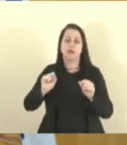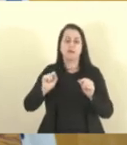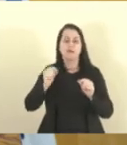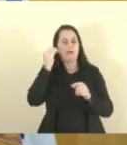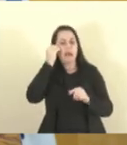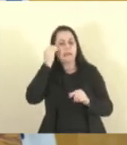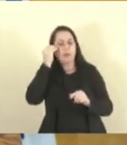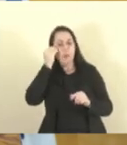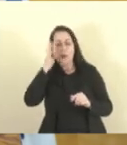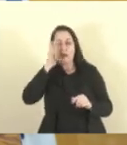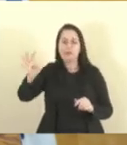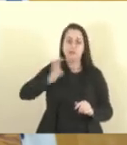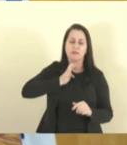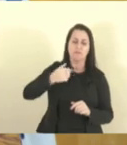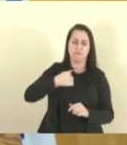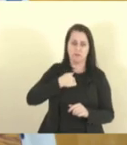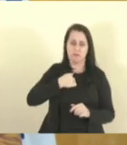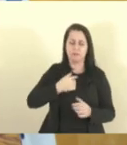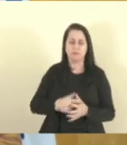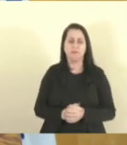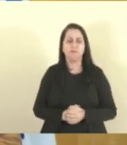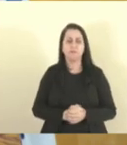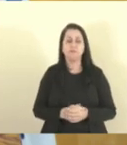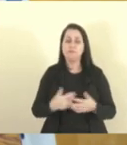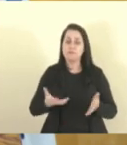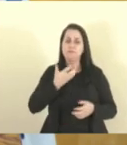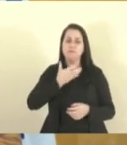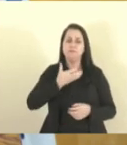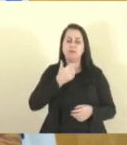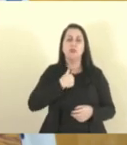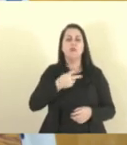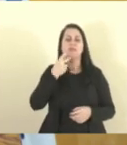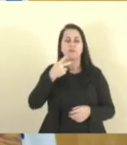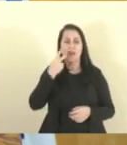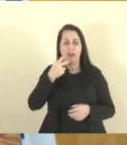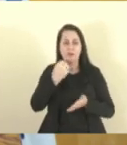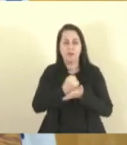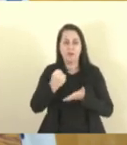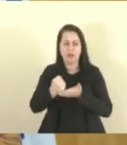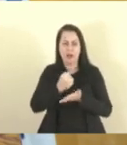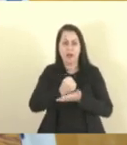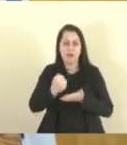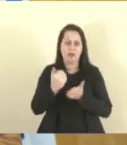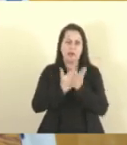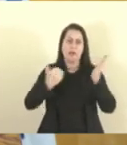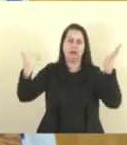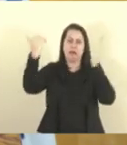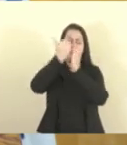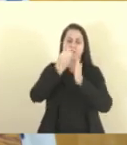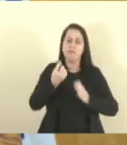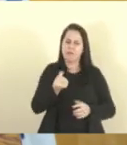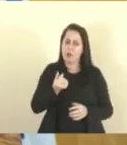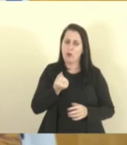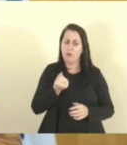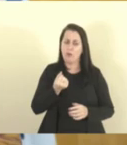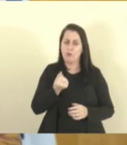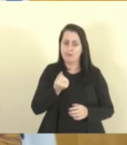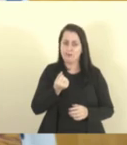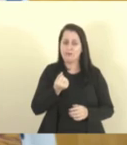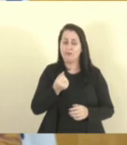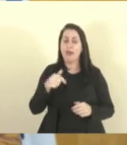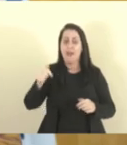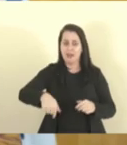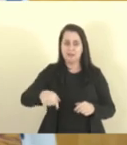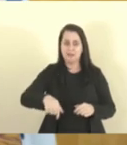tentar atacar a minha honra. Em dezembro, quando falei do contrato superfaturado, nesse